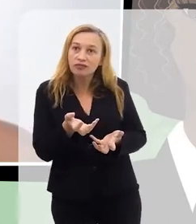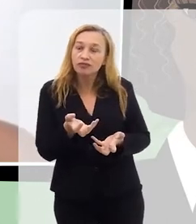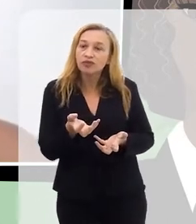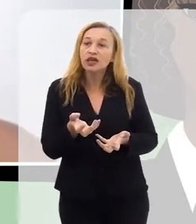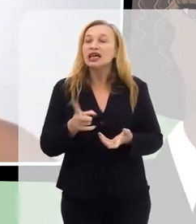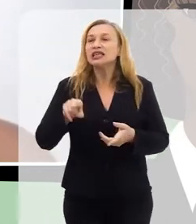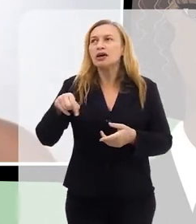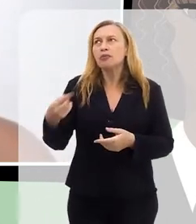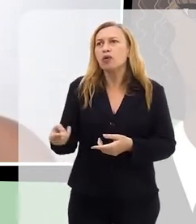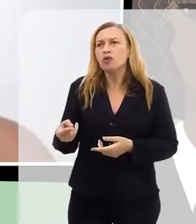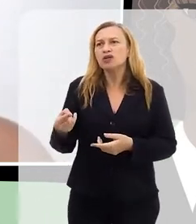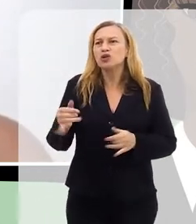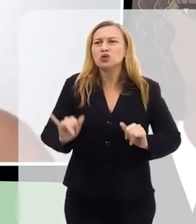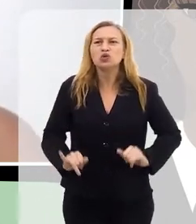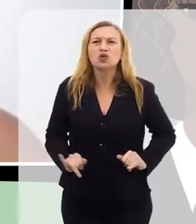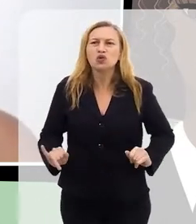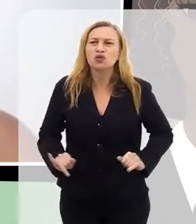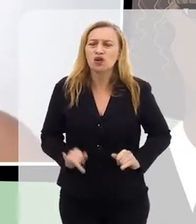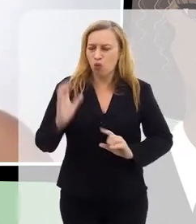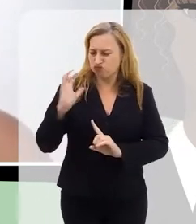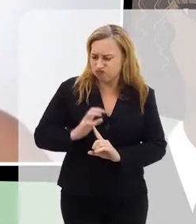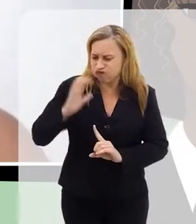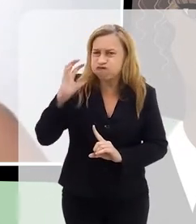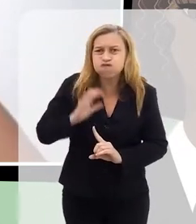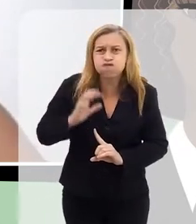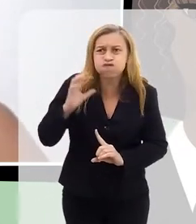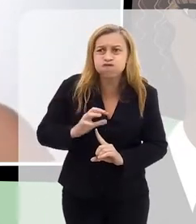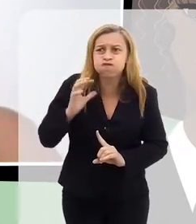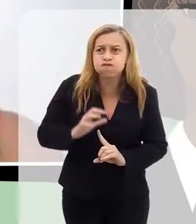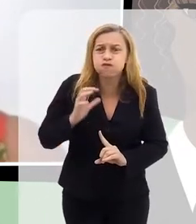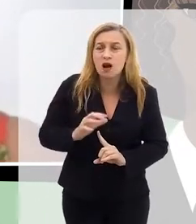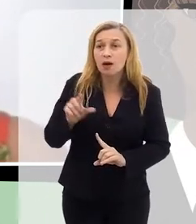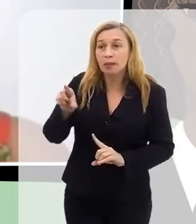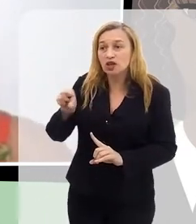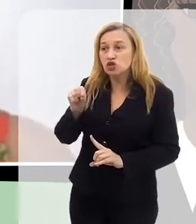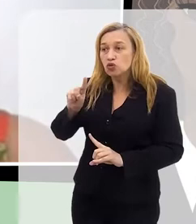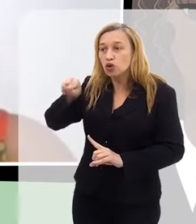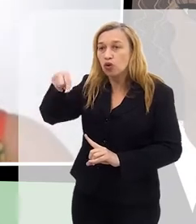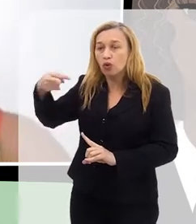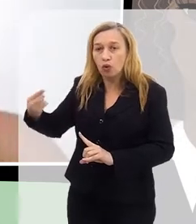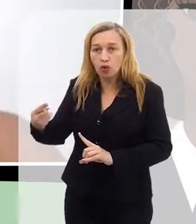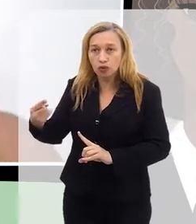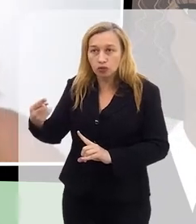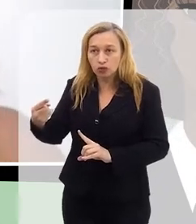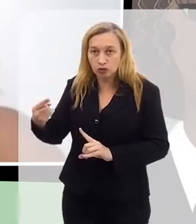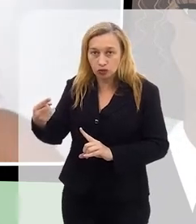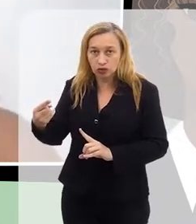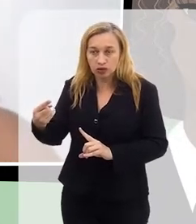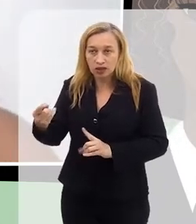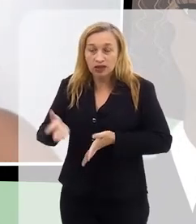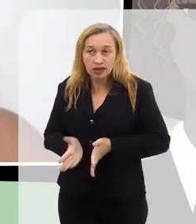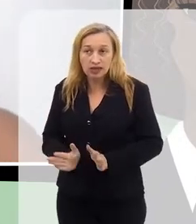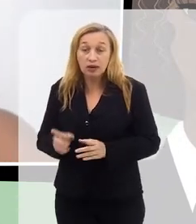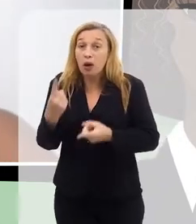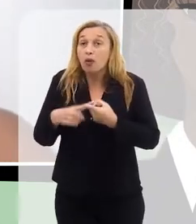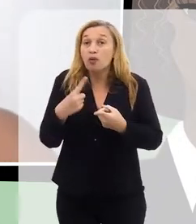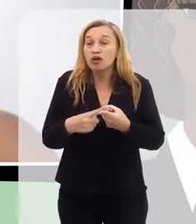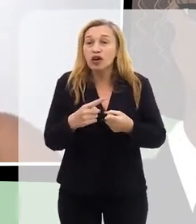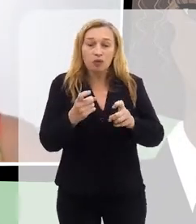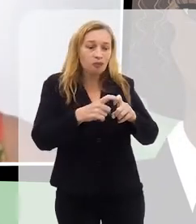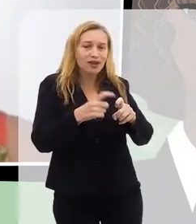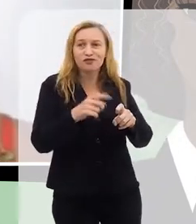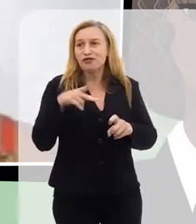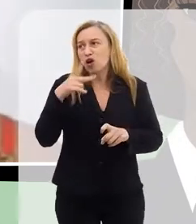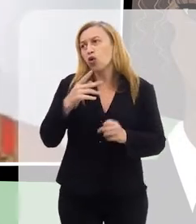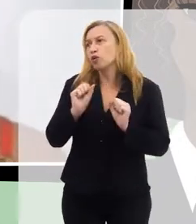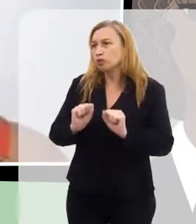E depois eu comecei a sofrer uma espécie de pressão para optar por outra via de nascimento. Porque o meu médico disse que